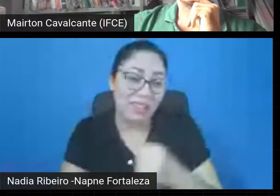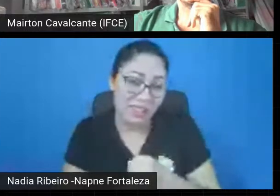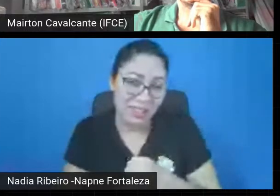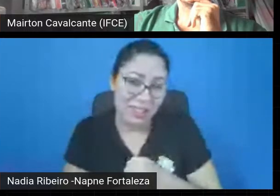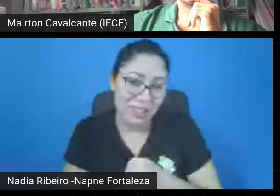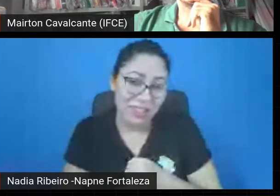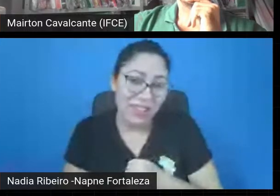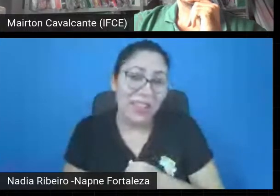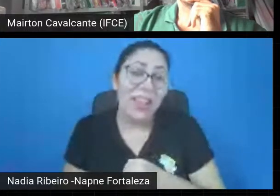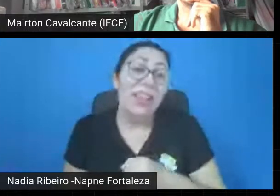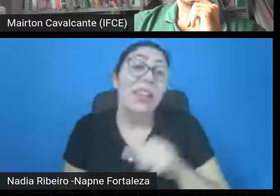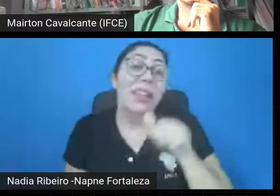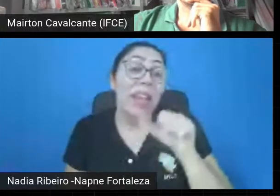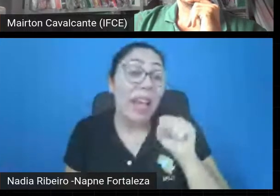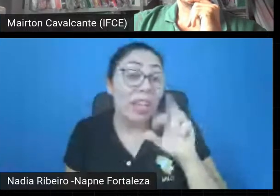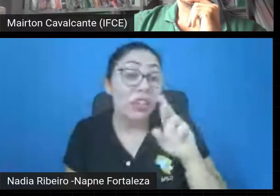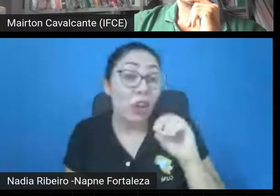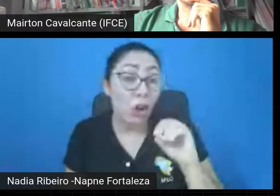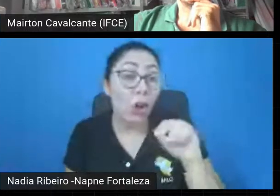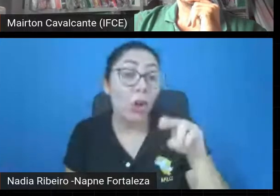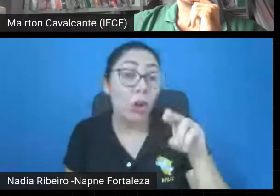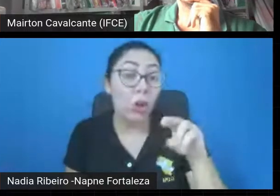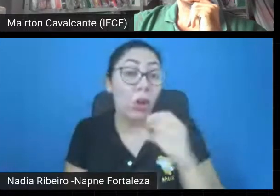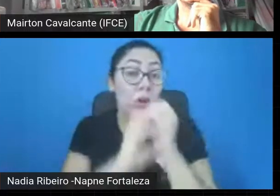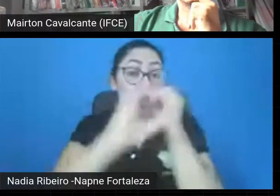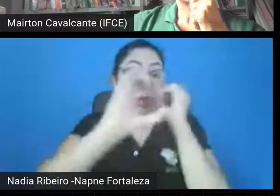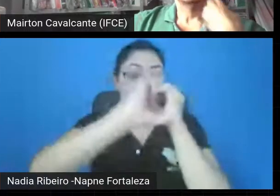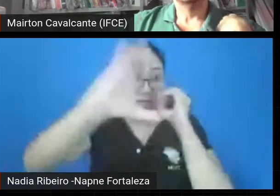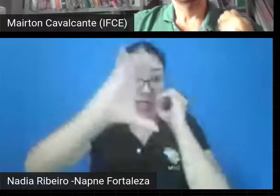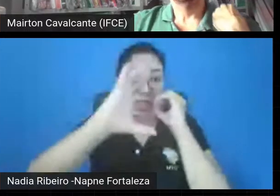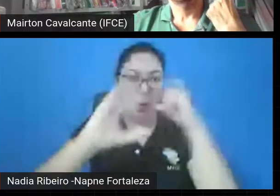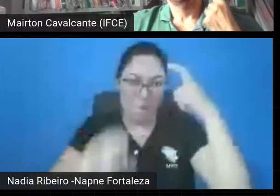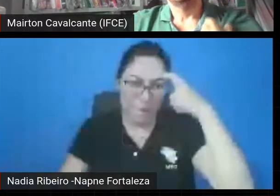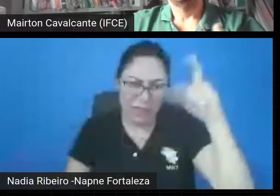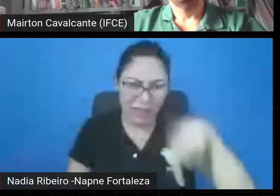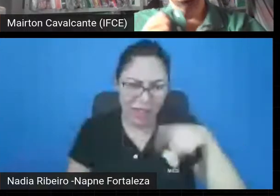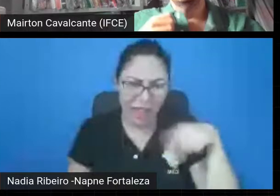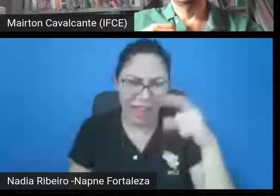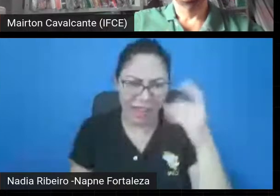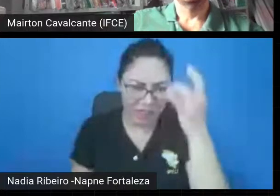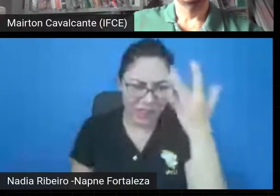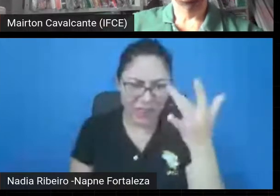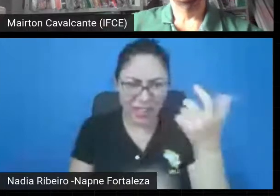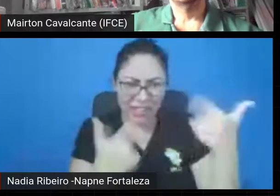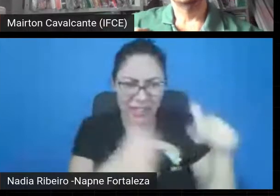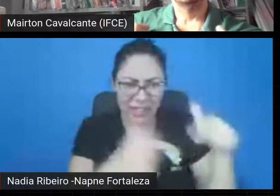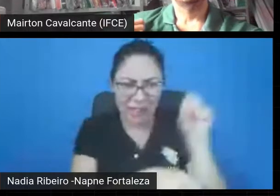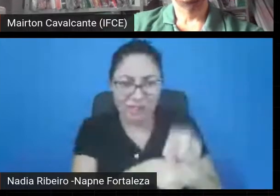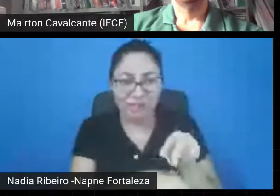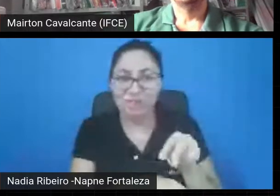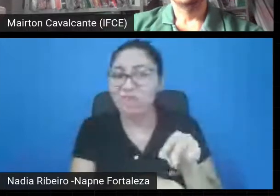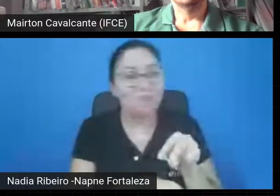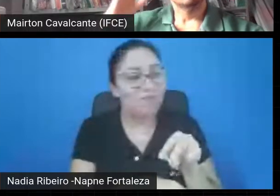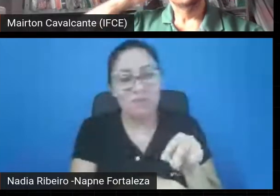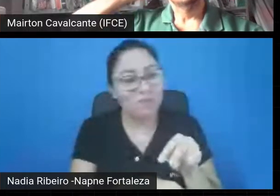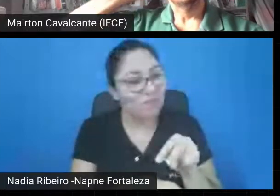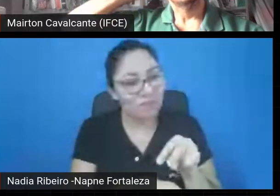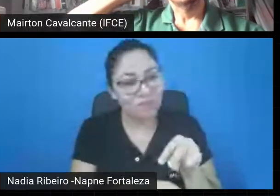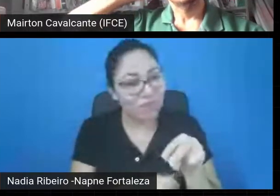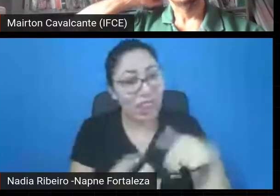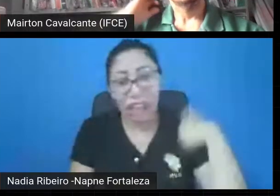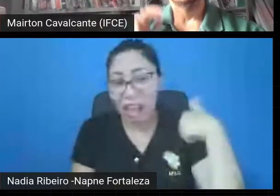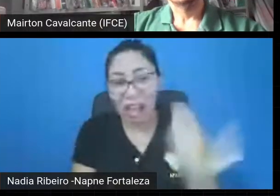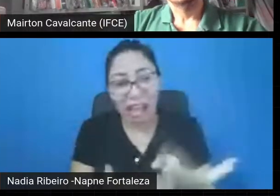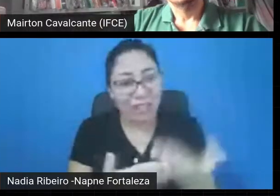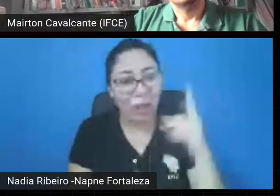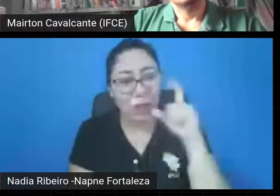astronomia, não é agora que está uma situação difícil, nunca foi fácil, e se vocês